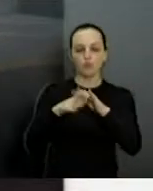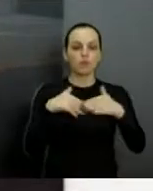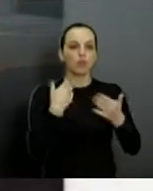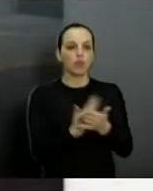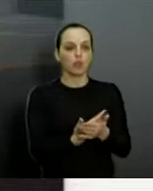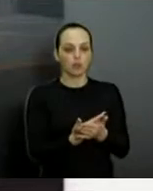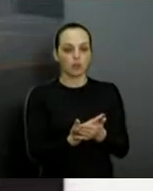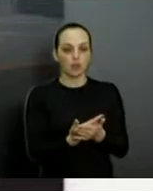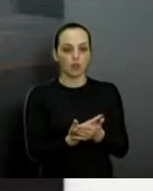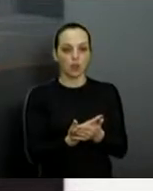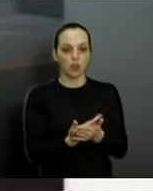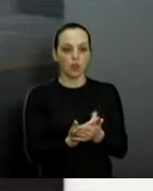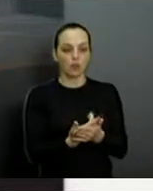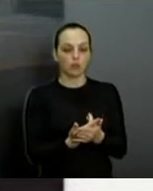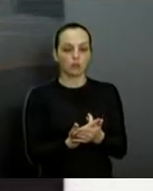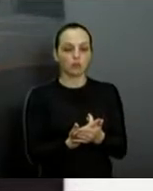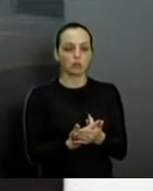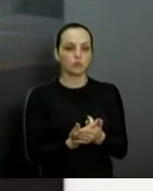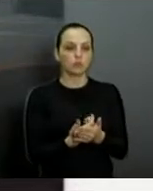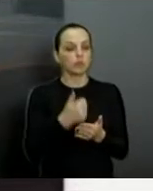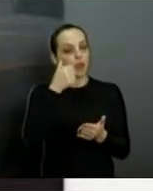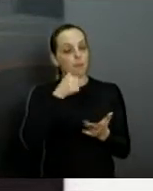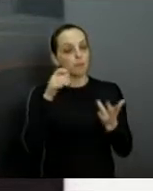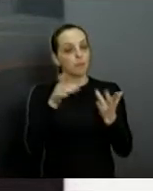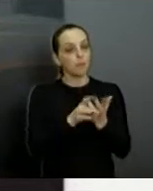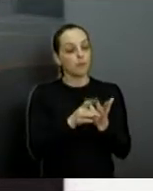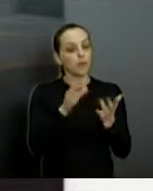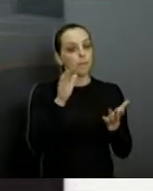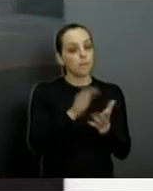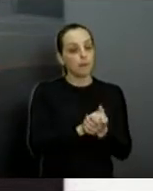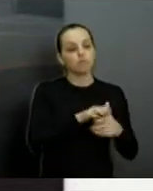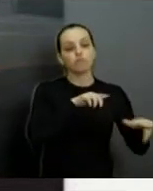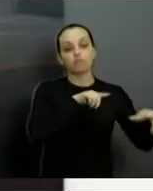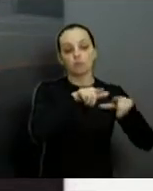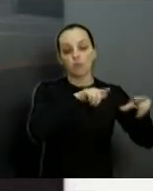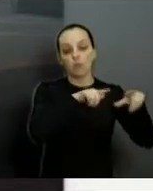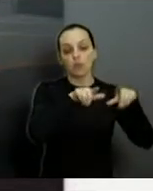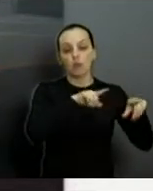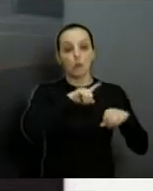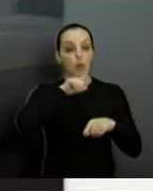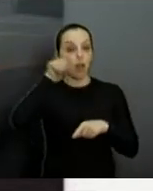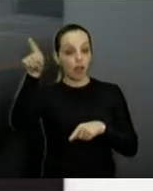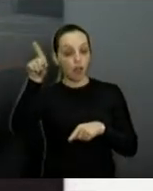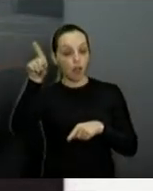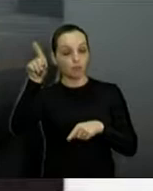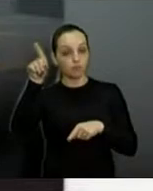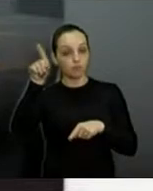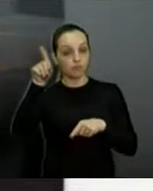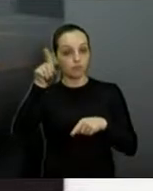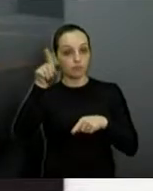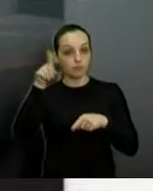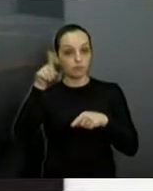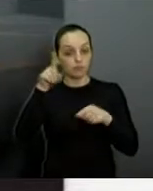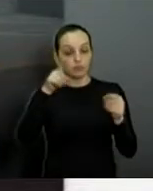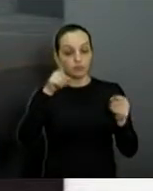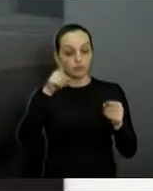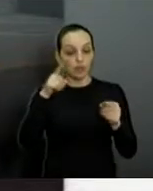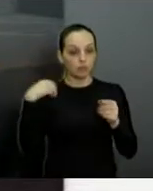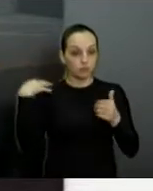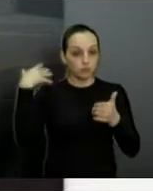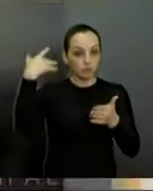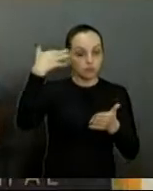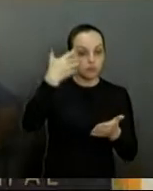teve lá durante 13 anos, e nós somos convidados, nós temos que